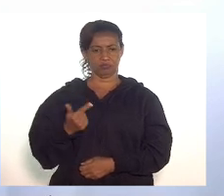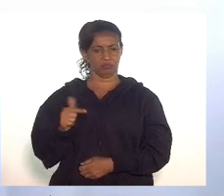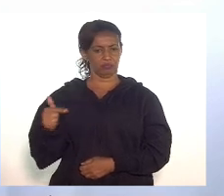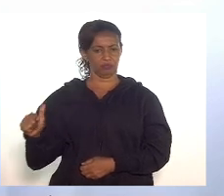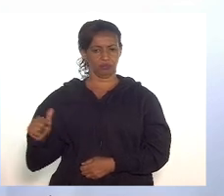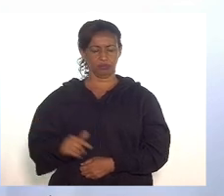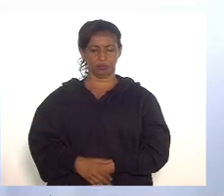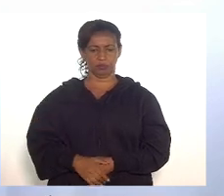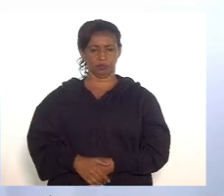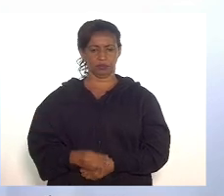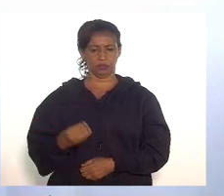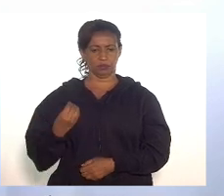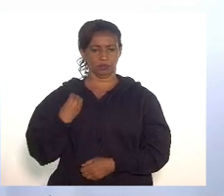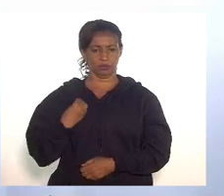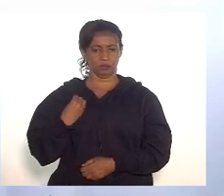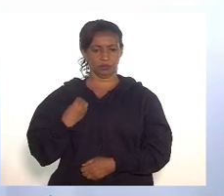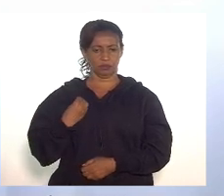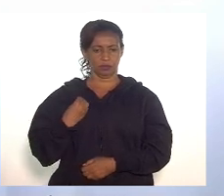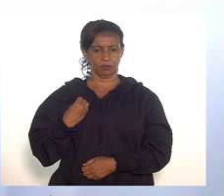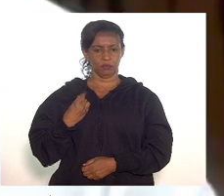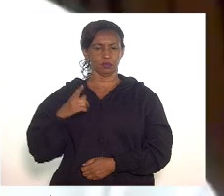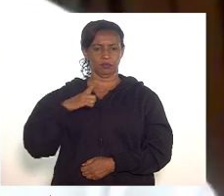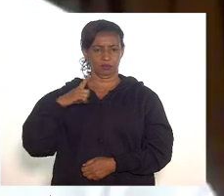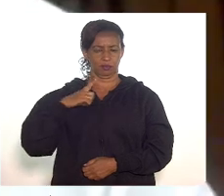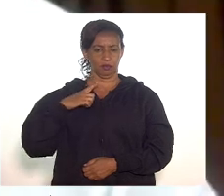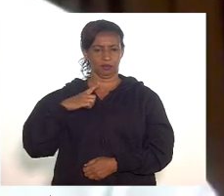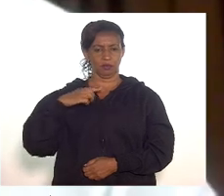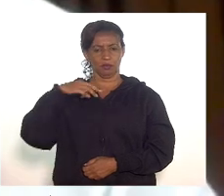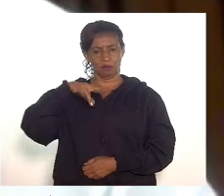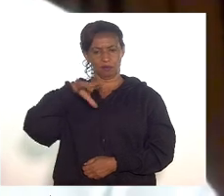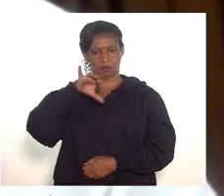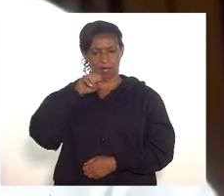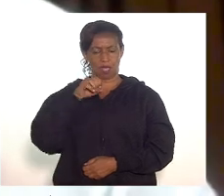presente, deputado Márcio Pacheco. favorável, presidente.